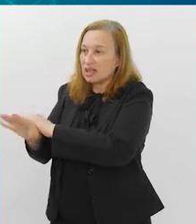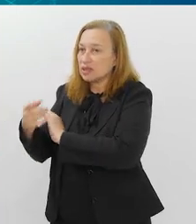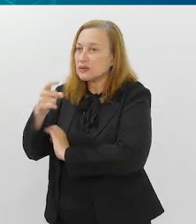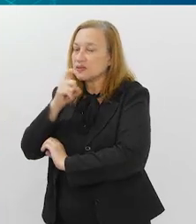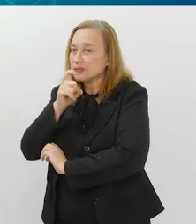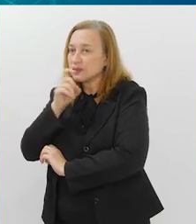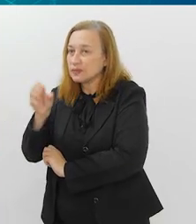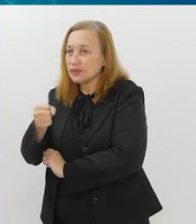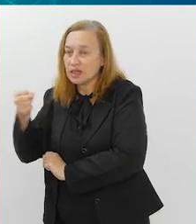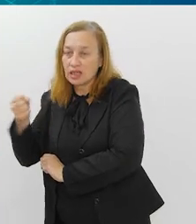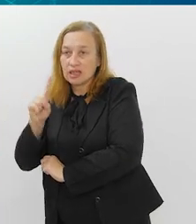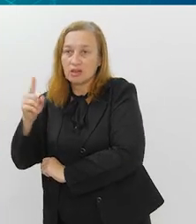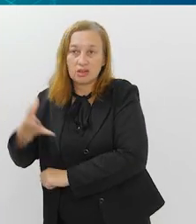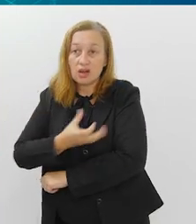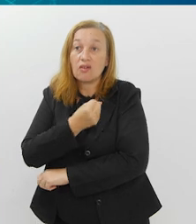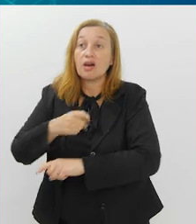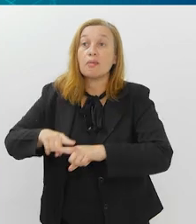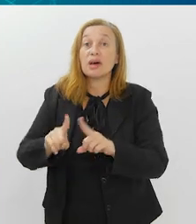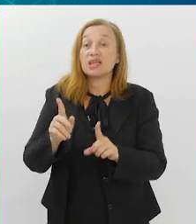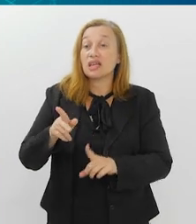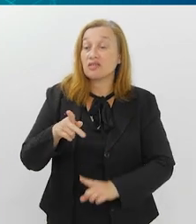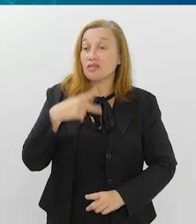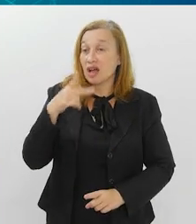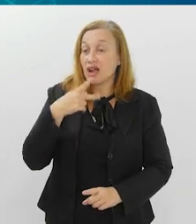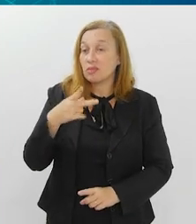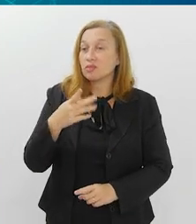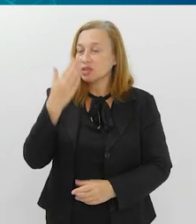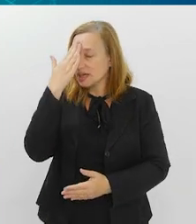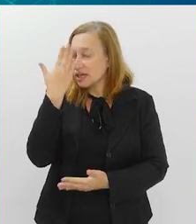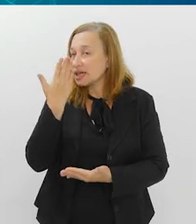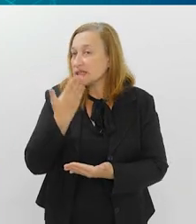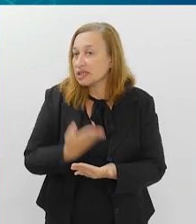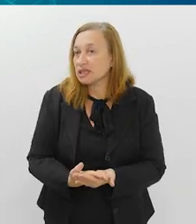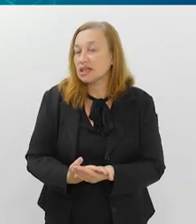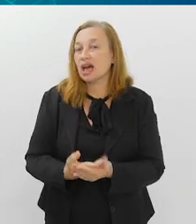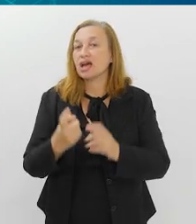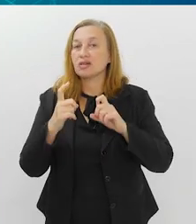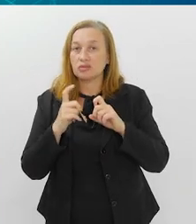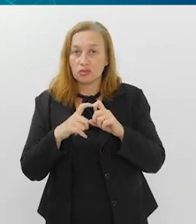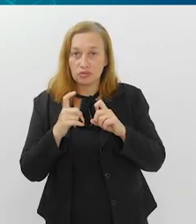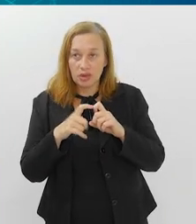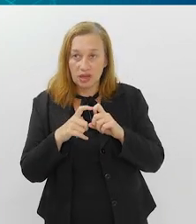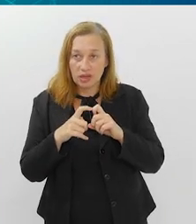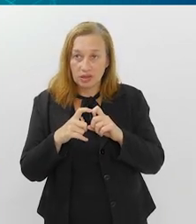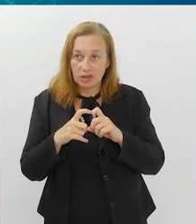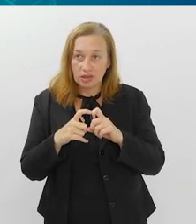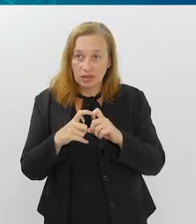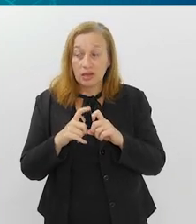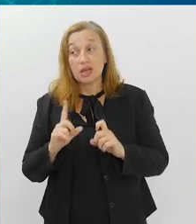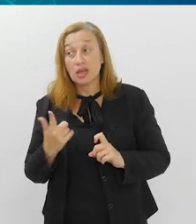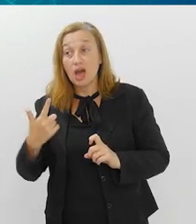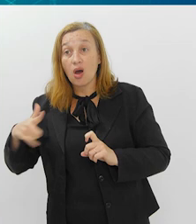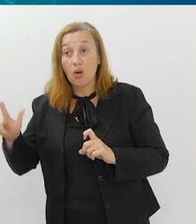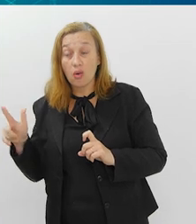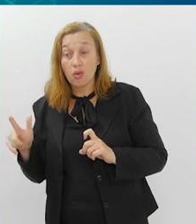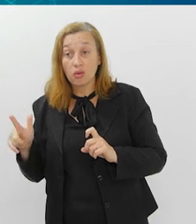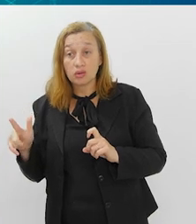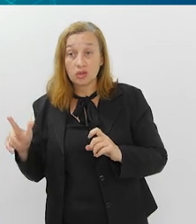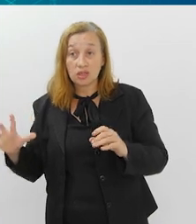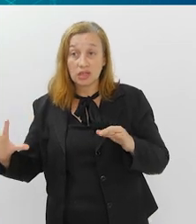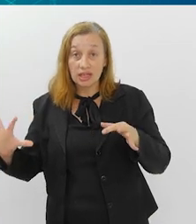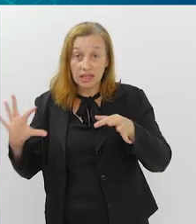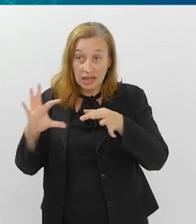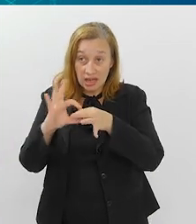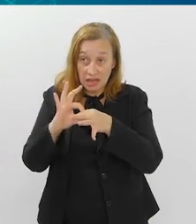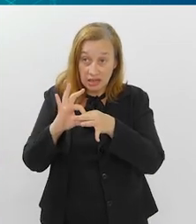salva ninguém. Tem algumas coisas, a gente falou aqui de confiança nos médicos, e a outra que